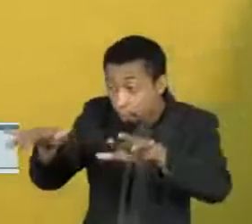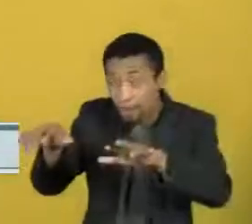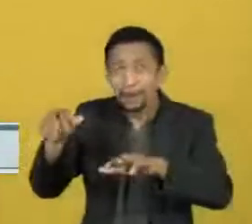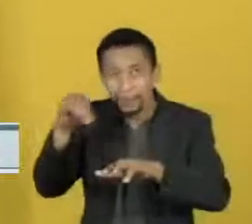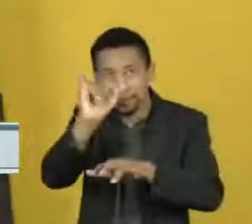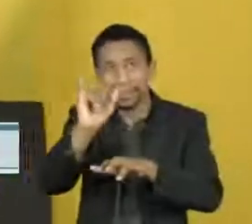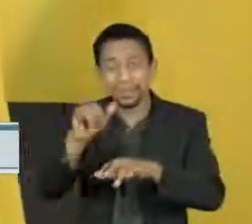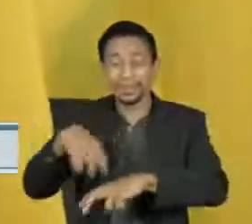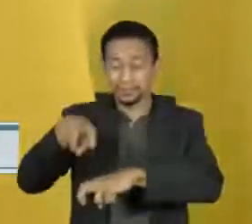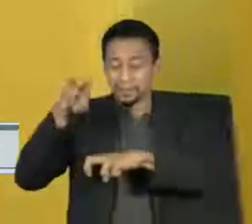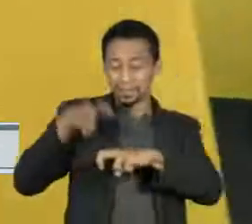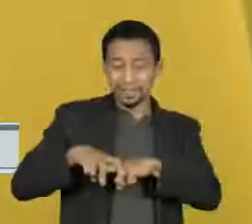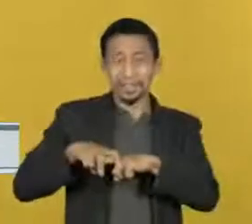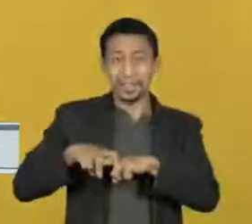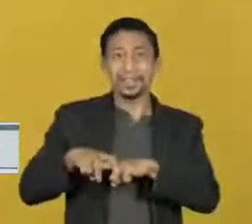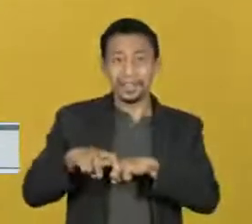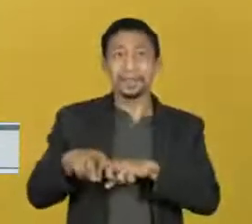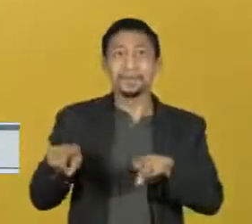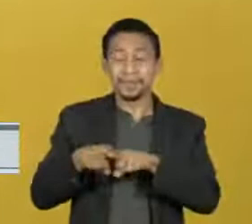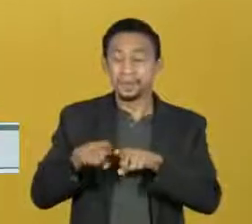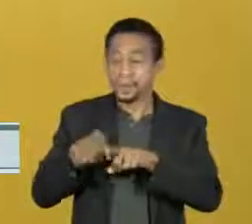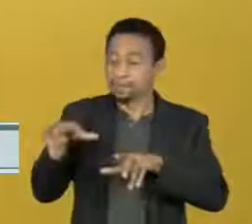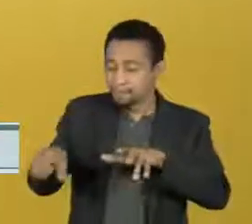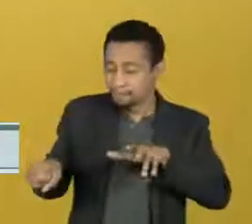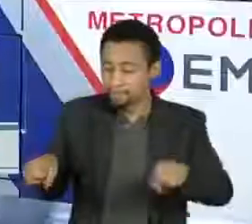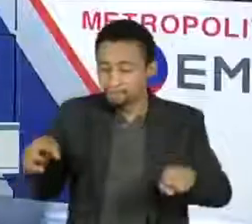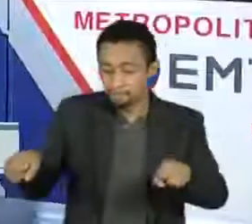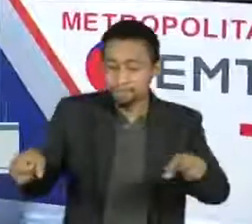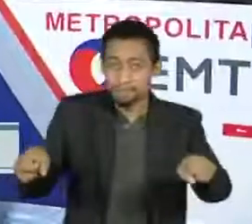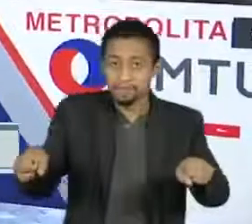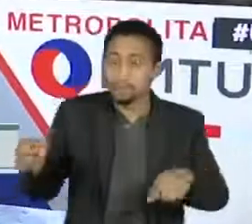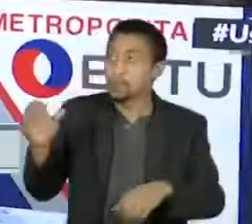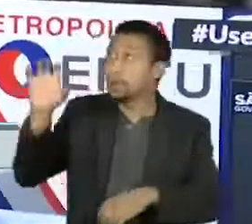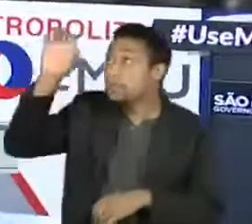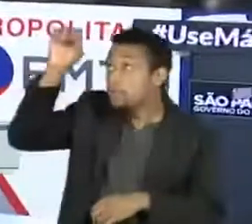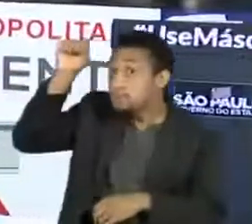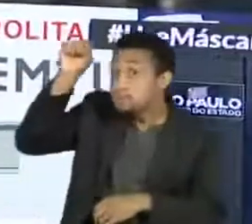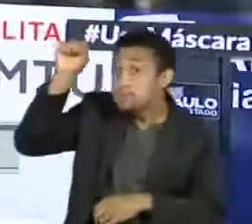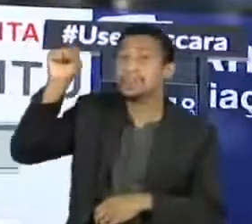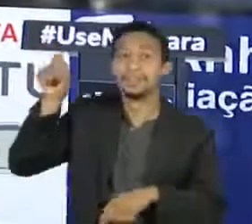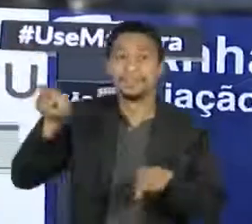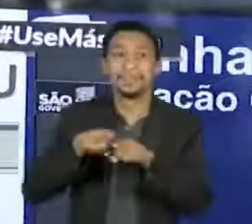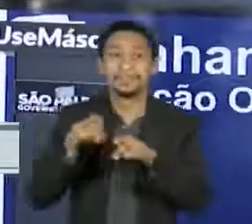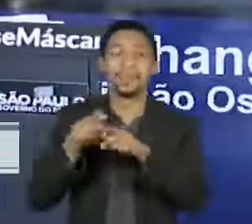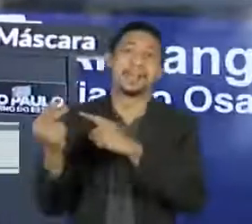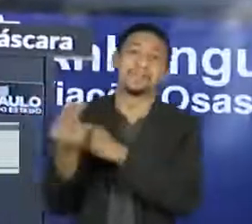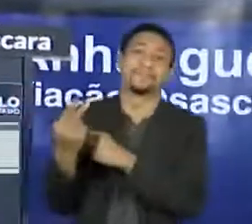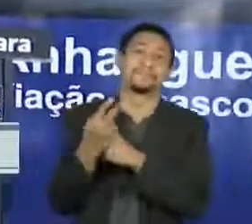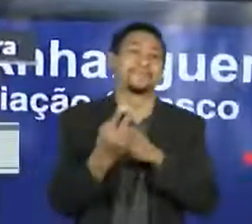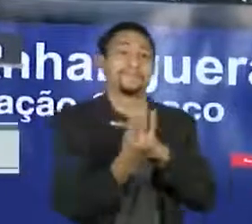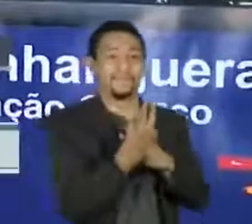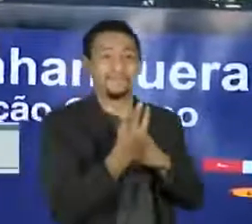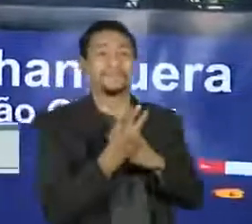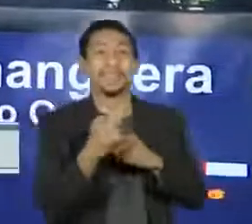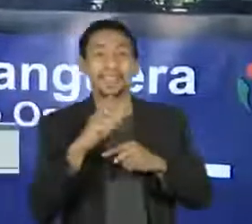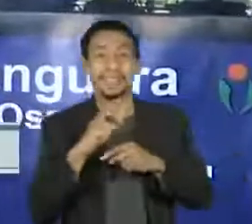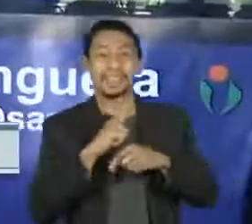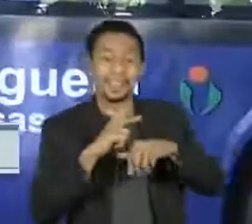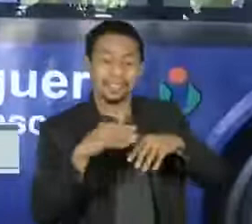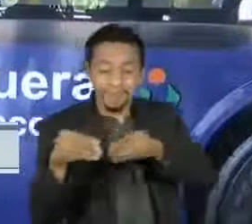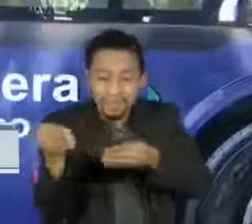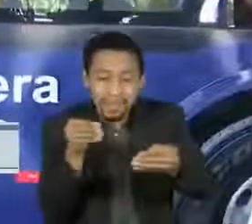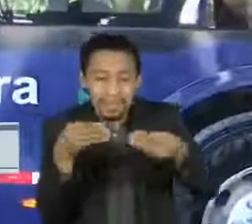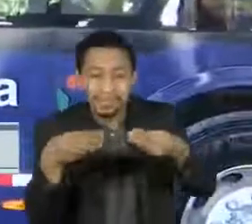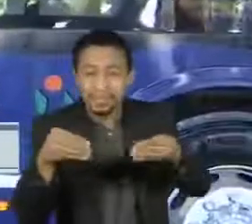contato, como bancos e hastes de segurança, são revestidas com poliamida. O tecido especial neutraliza a ação de vírus e